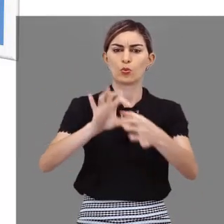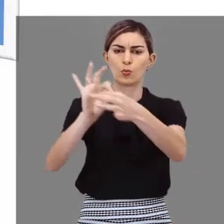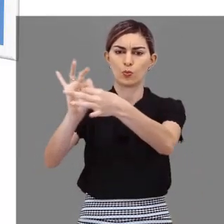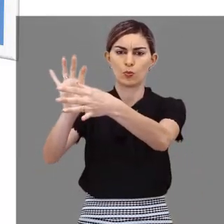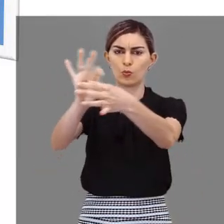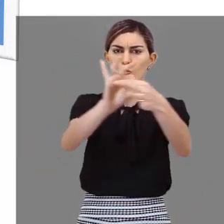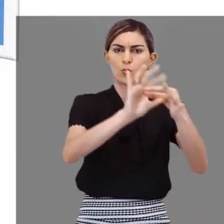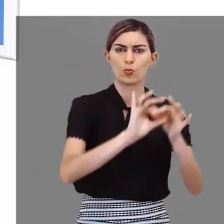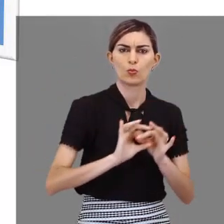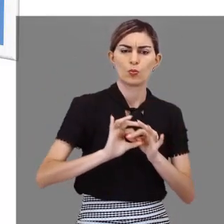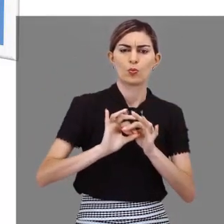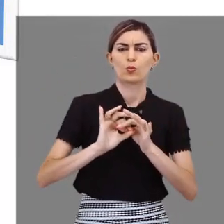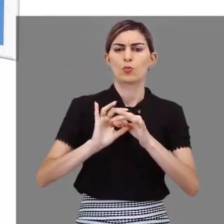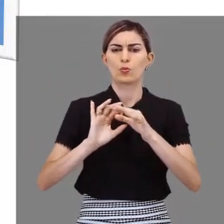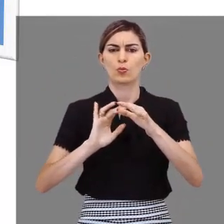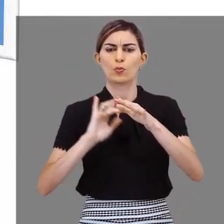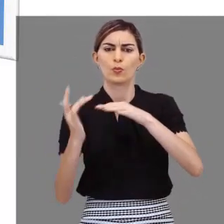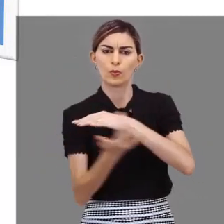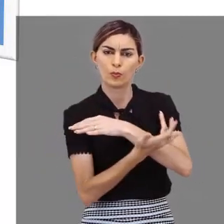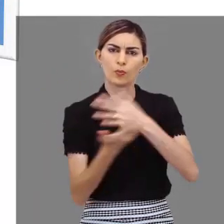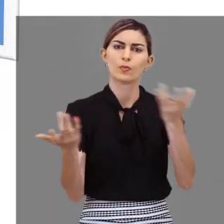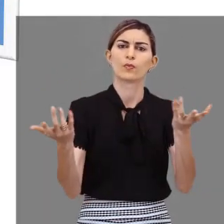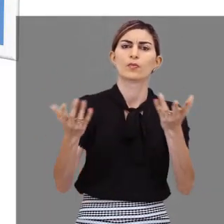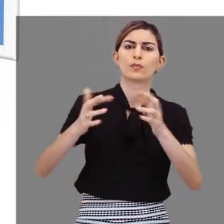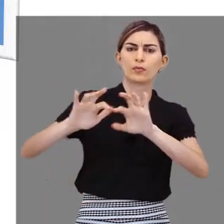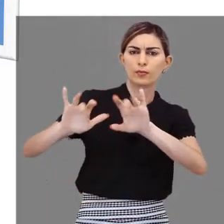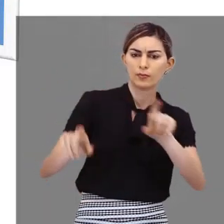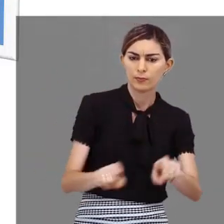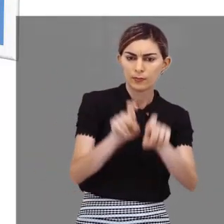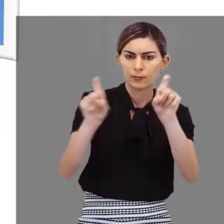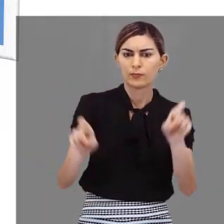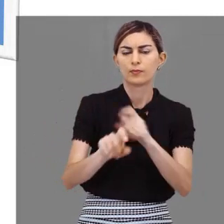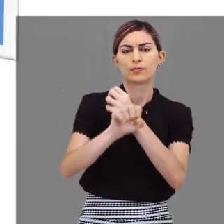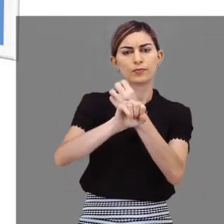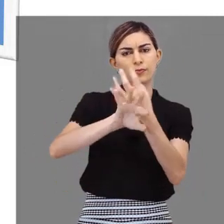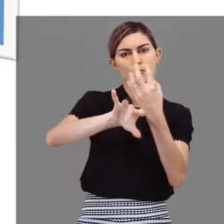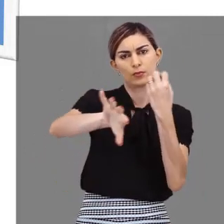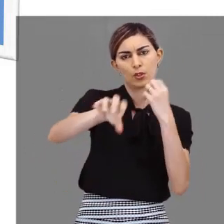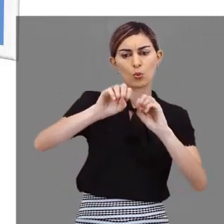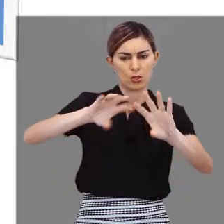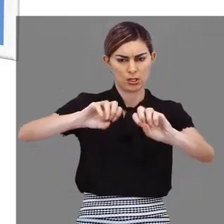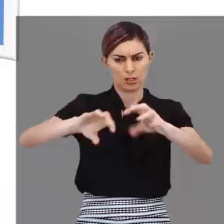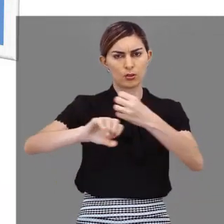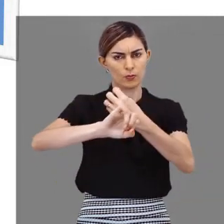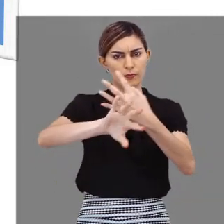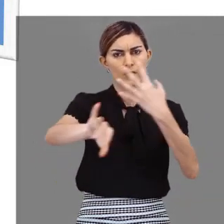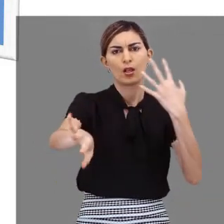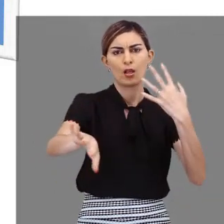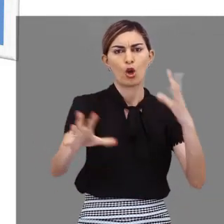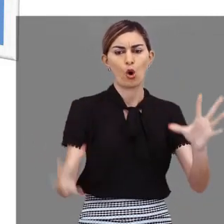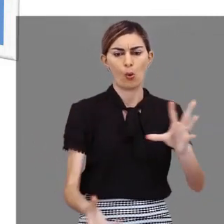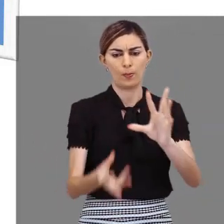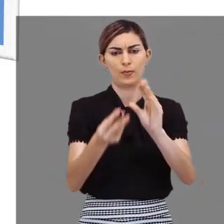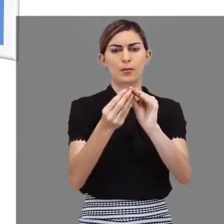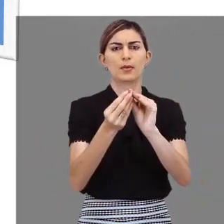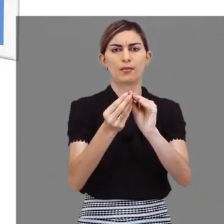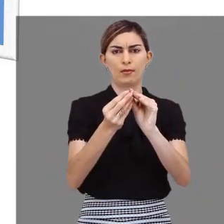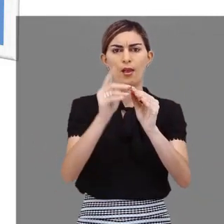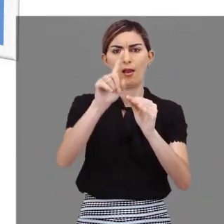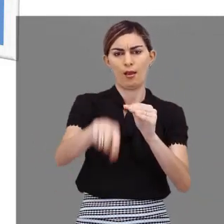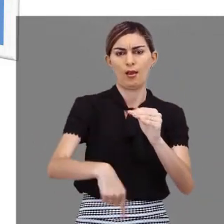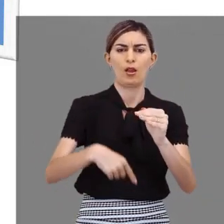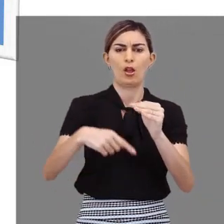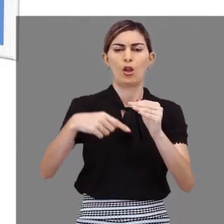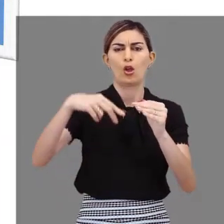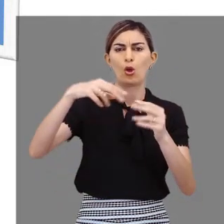onde aumenta a mobilidade, a educação à distância passou hoje de uma mobilidade complementar a eixo